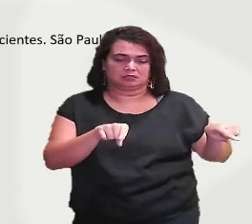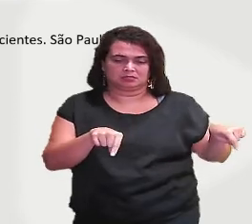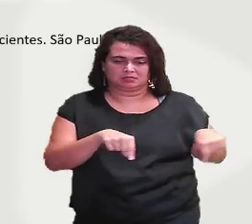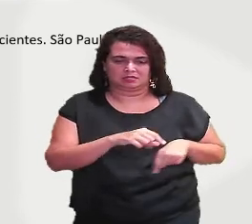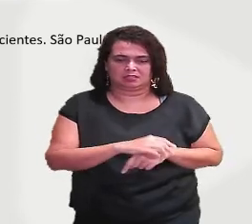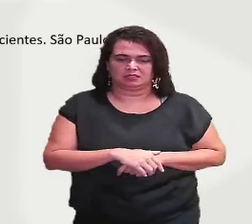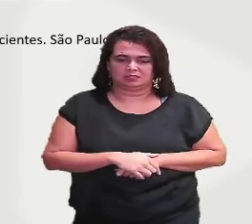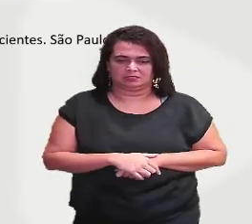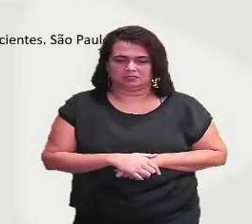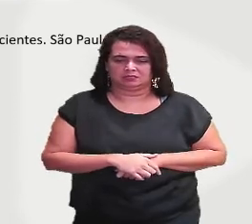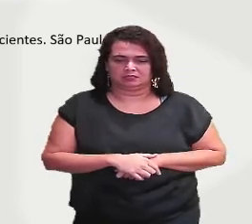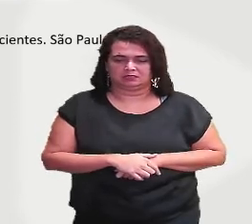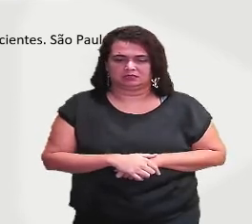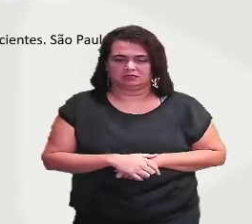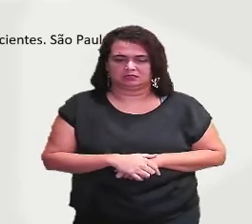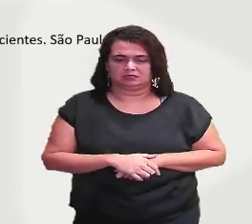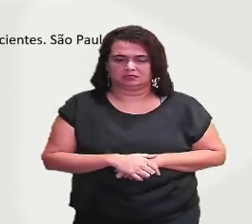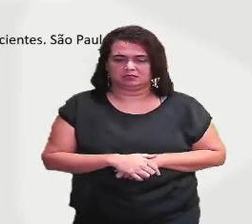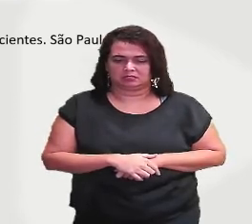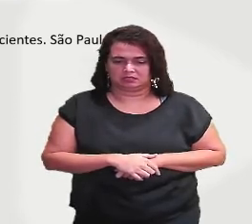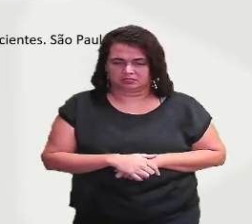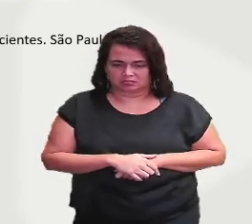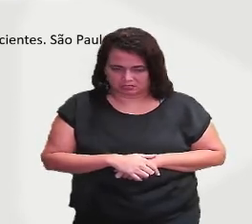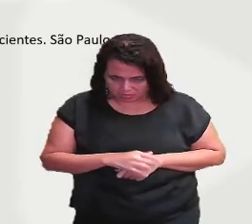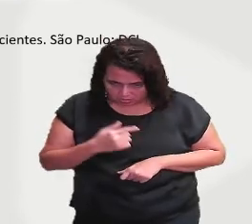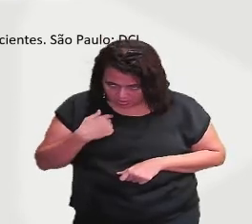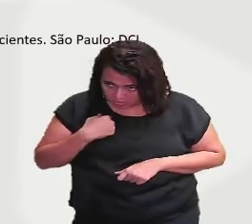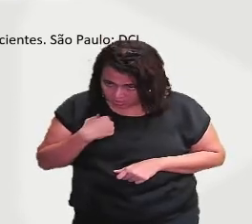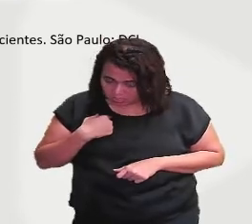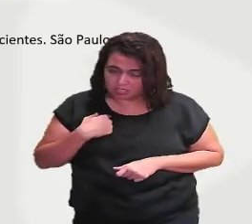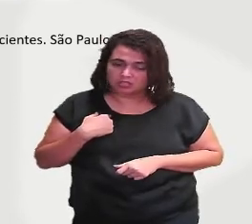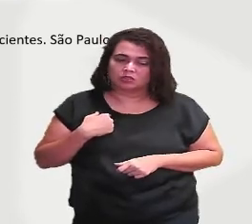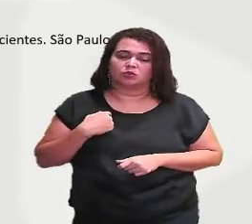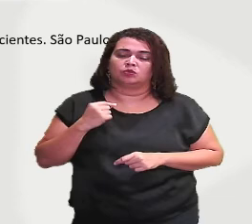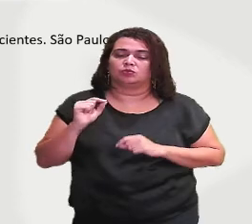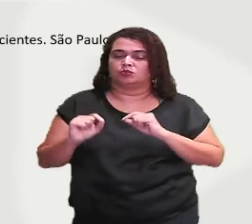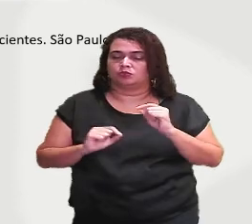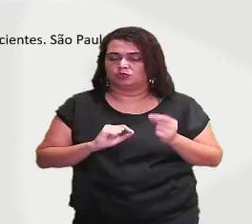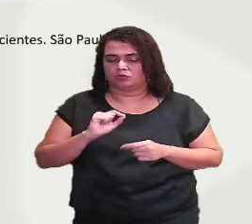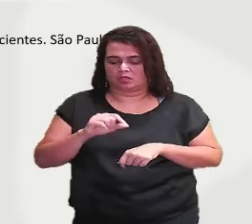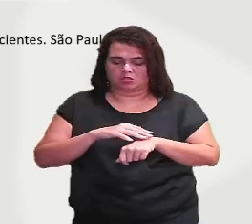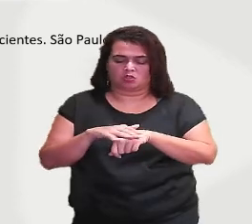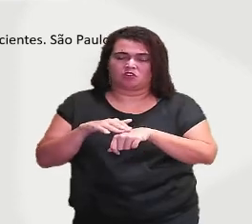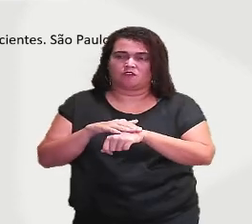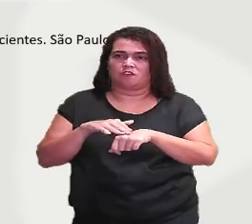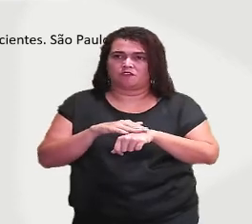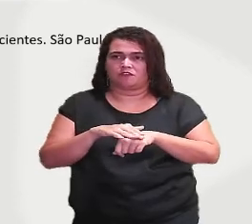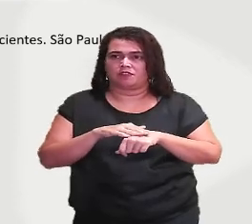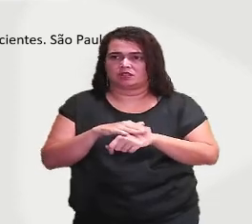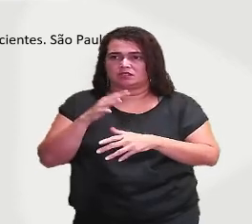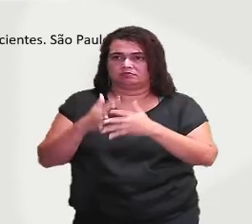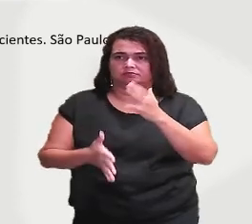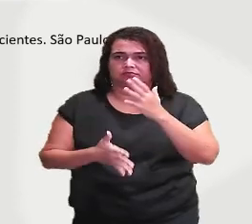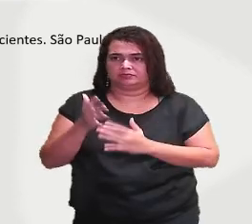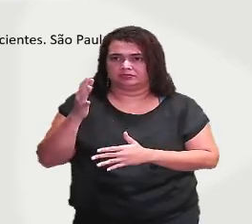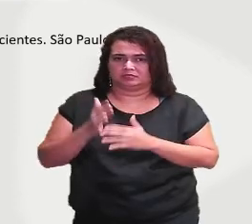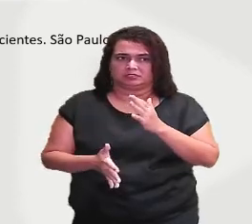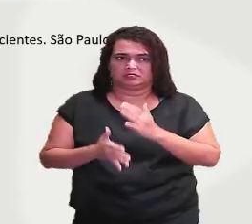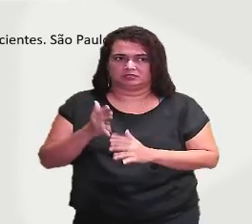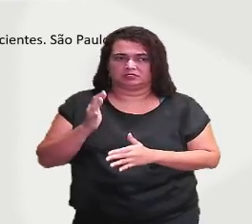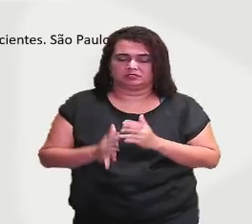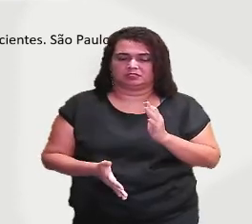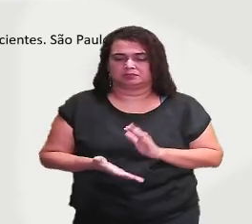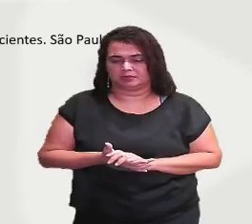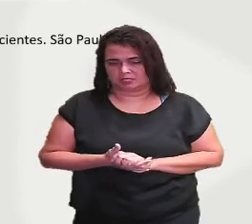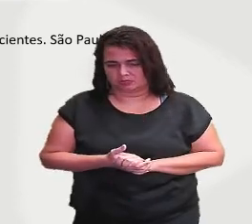com conversas. Então, Indica meio. De que forma ele estava interrompendo essa lição aí? Com